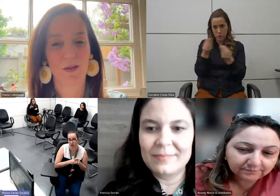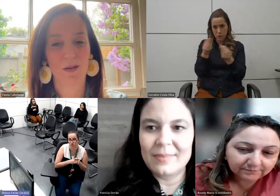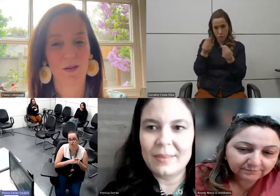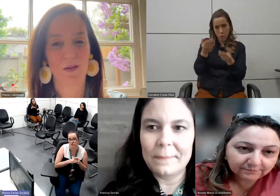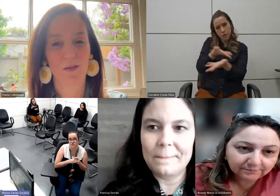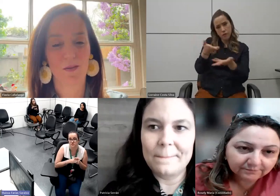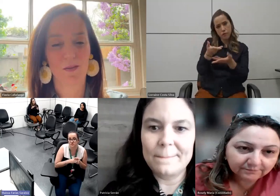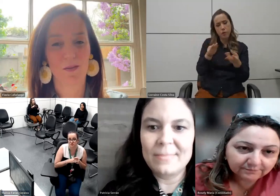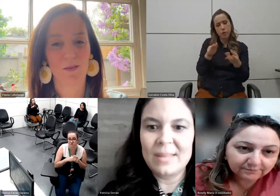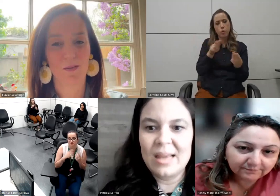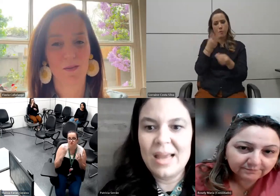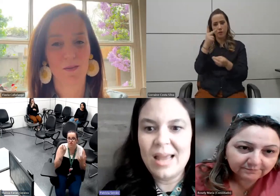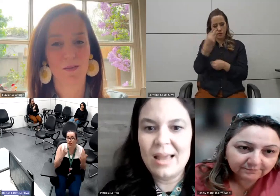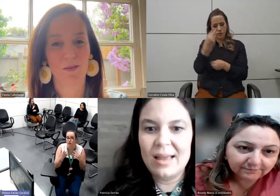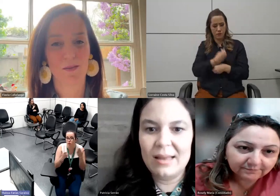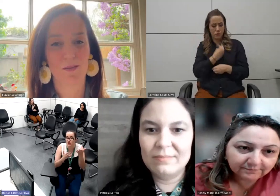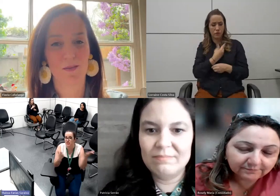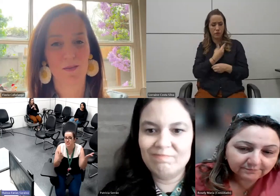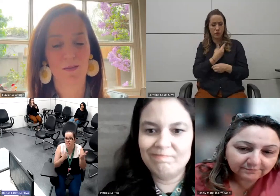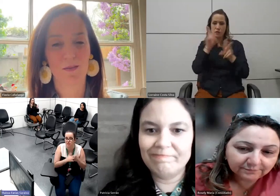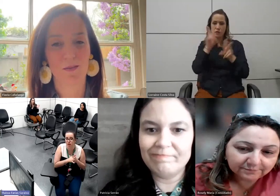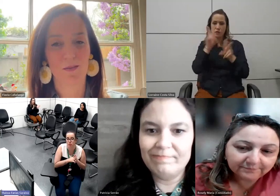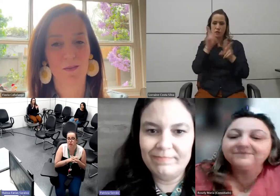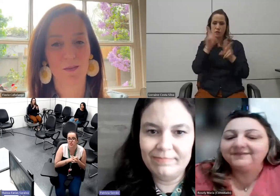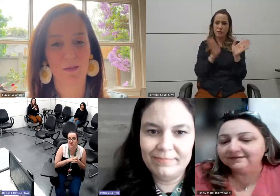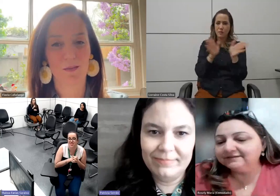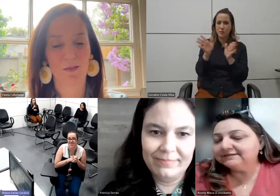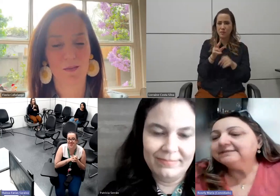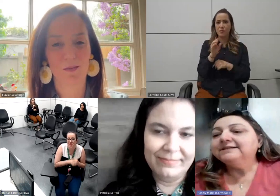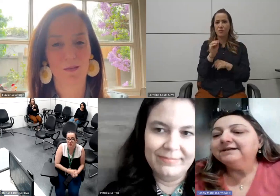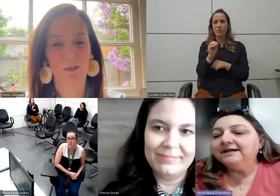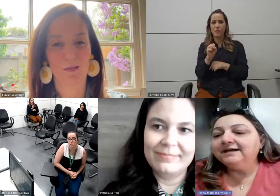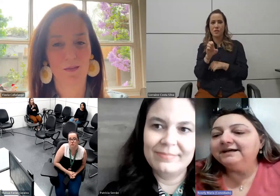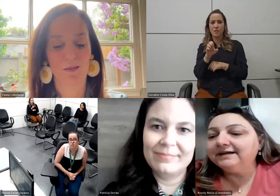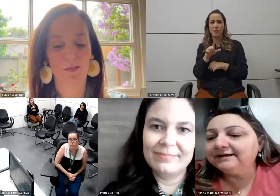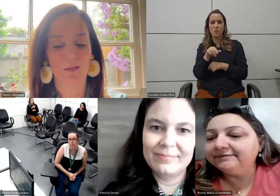vocês com a causa? Rosely, você vai falar primeiro?